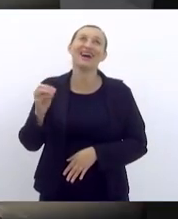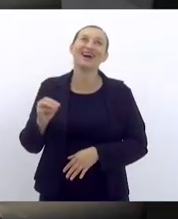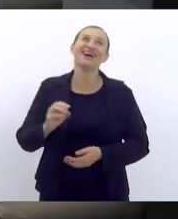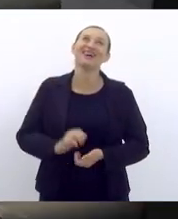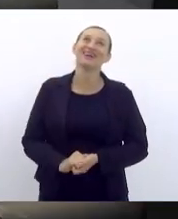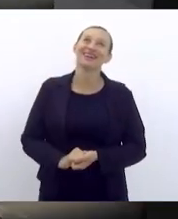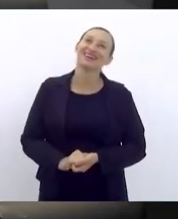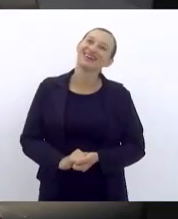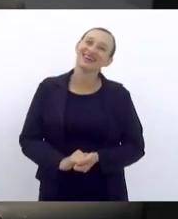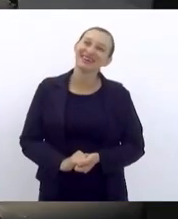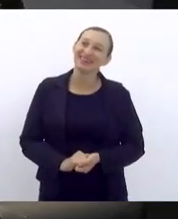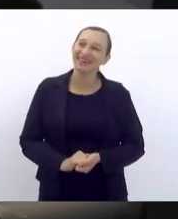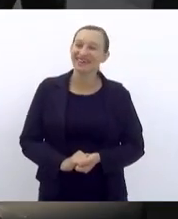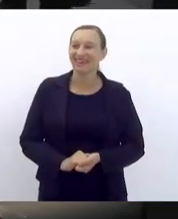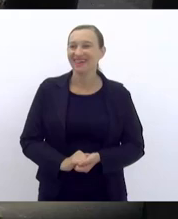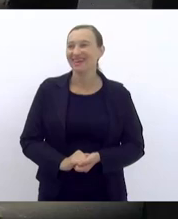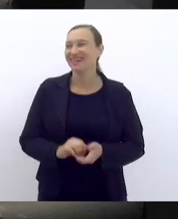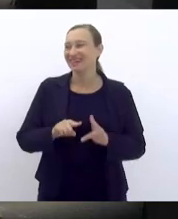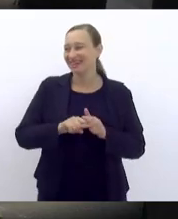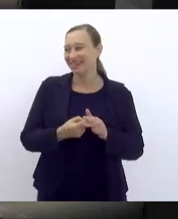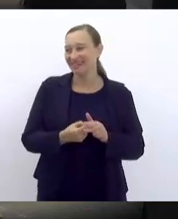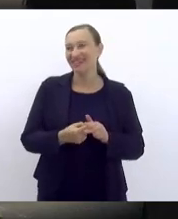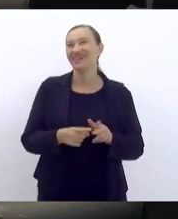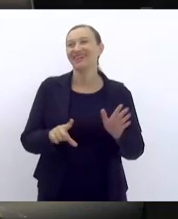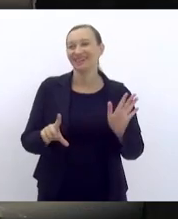uma correção correta,